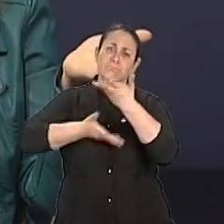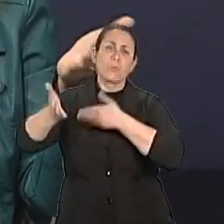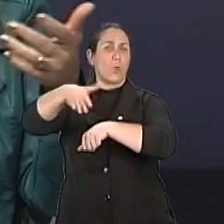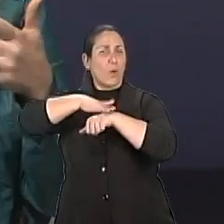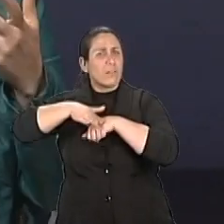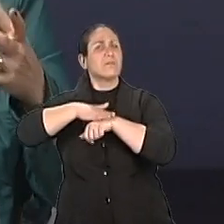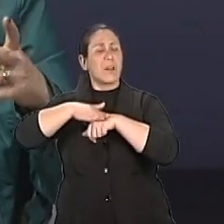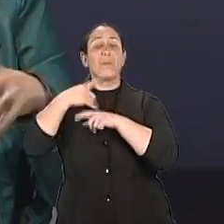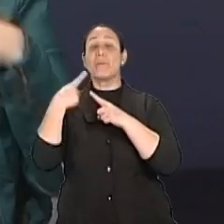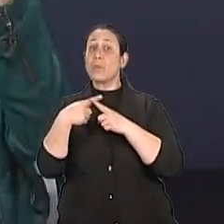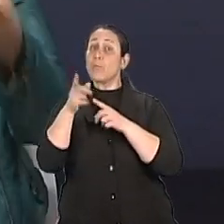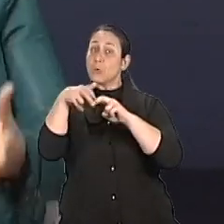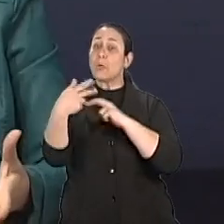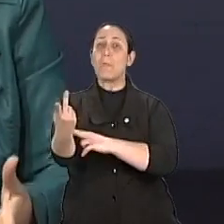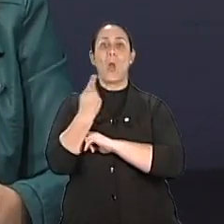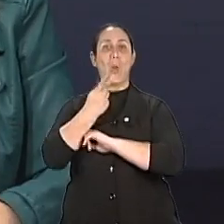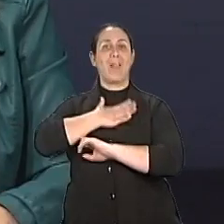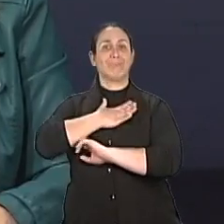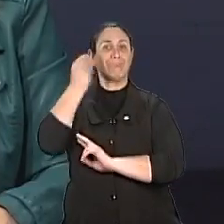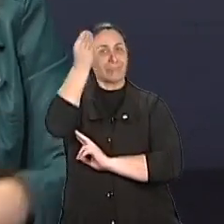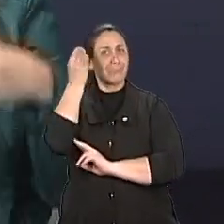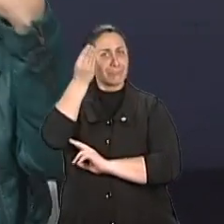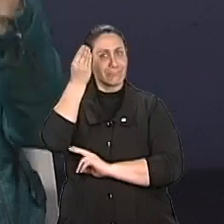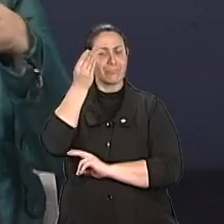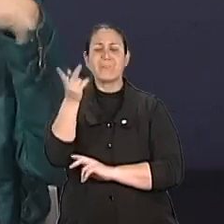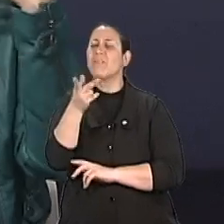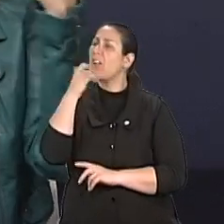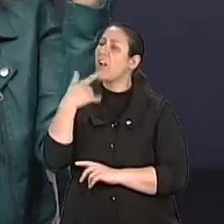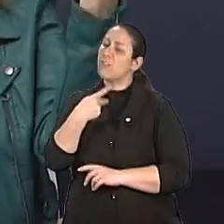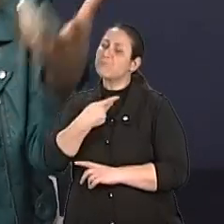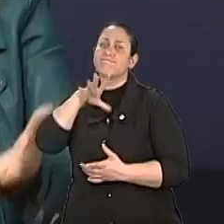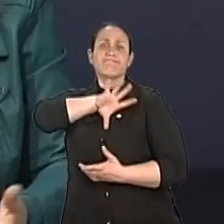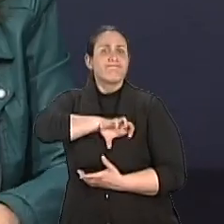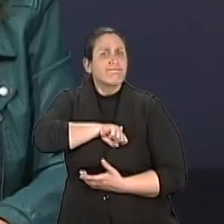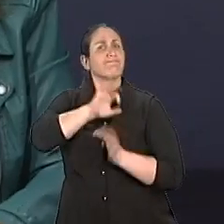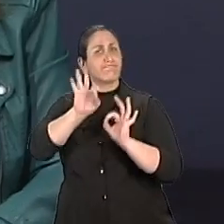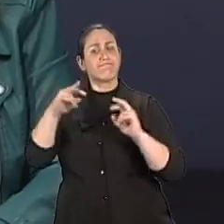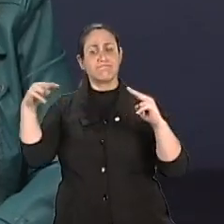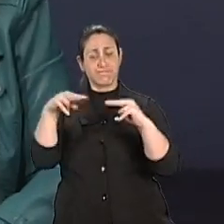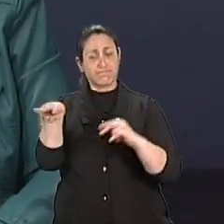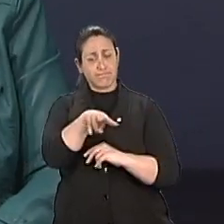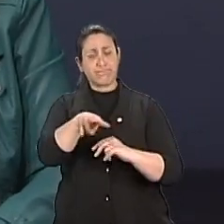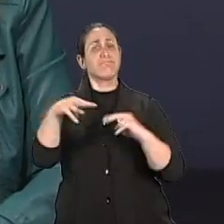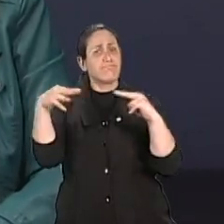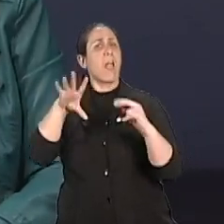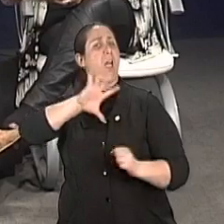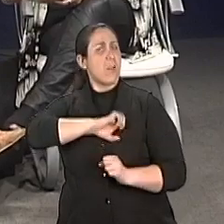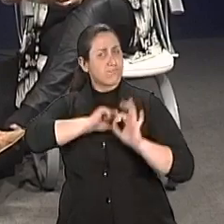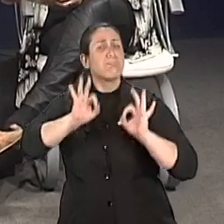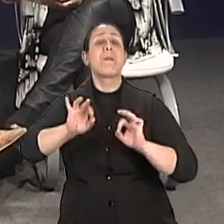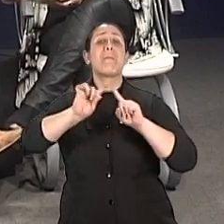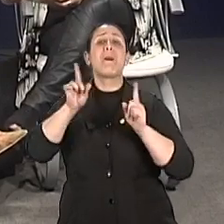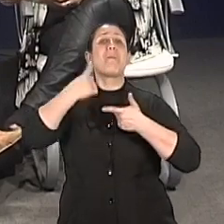consultórios, para tentar redefinir esse casamento, arrumar esse, fazer um novo contrato conjugal, como nós dissemos. é uma